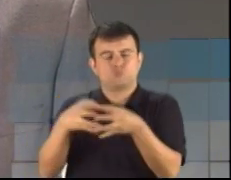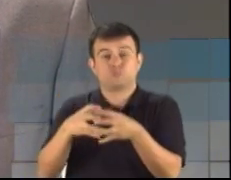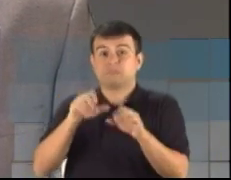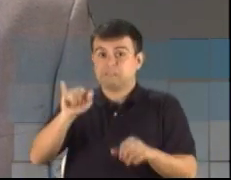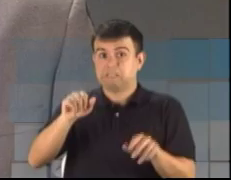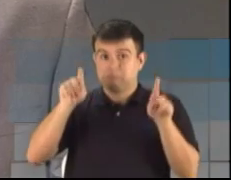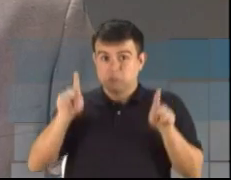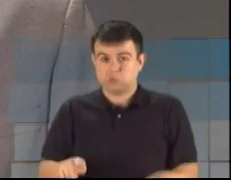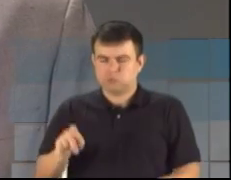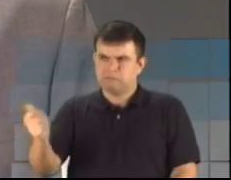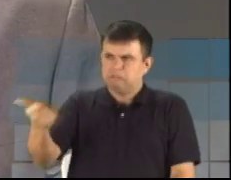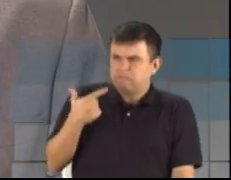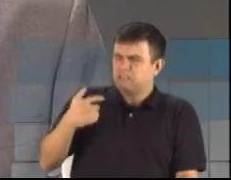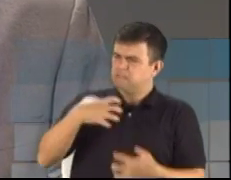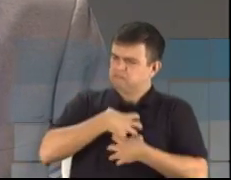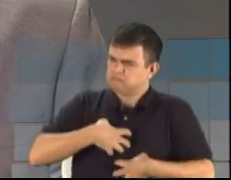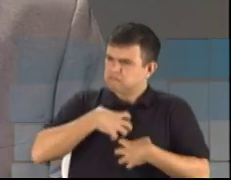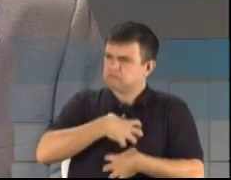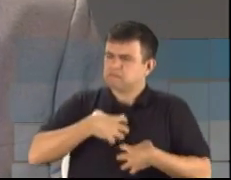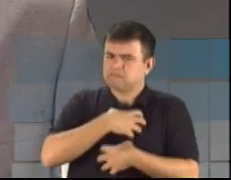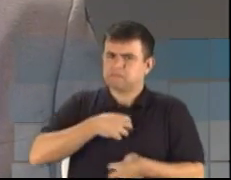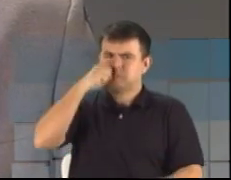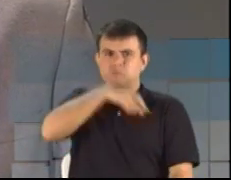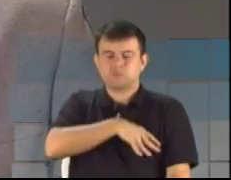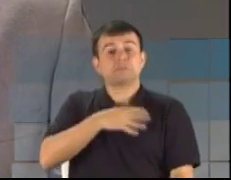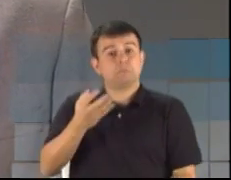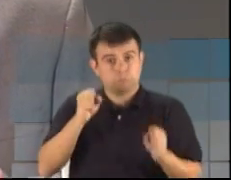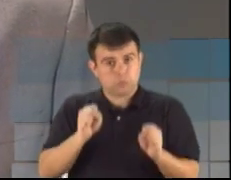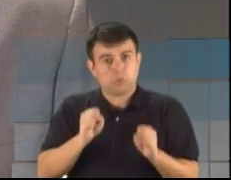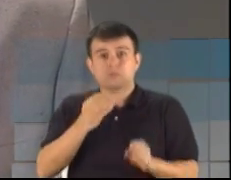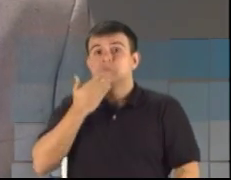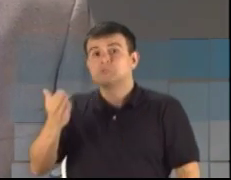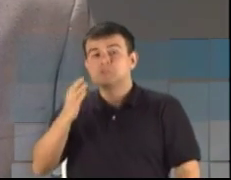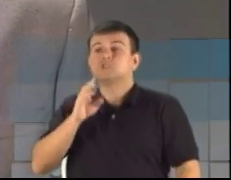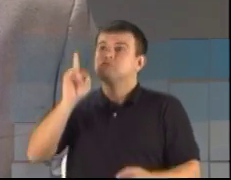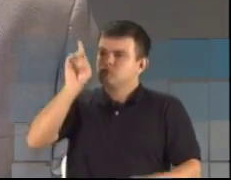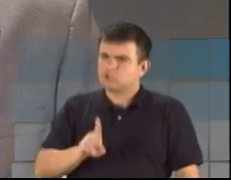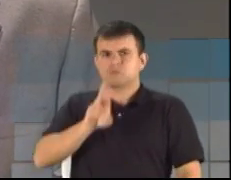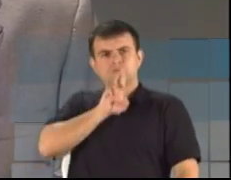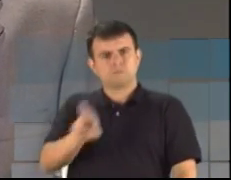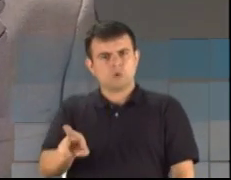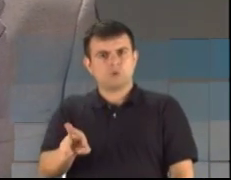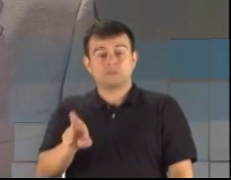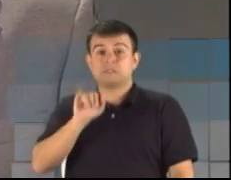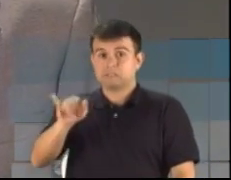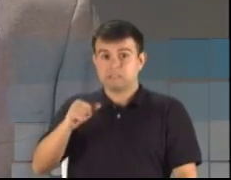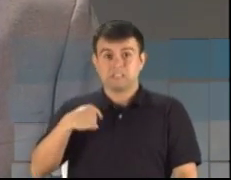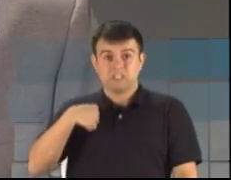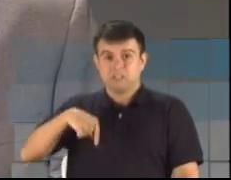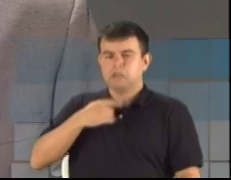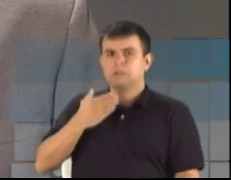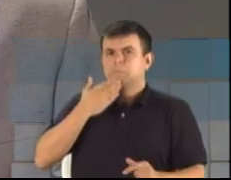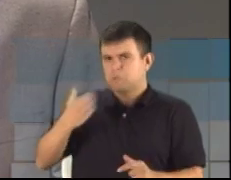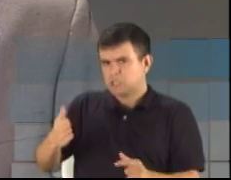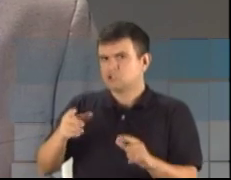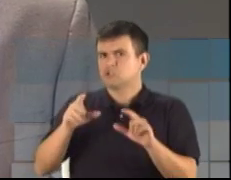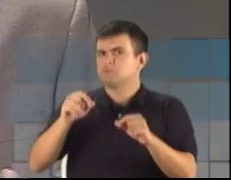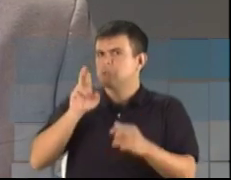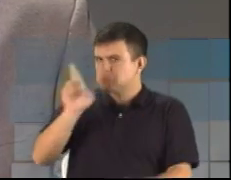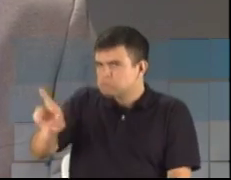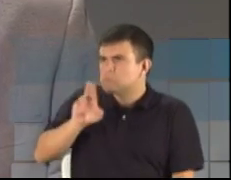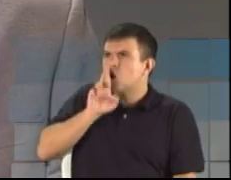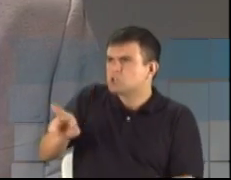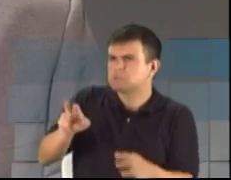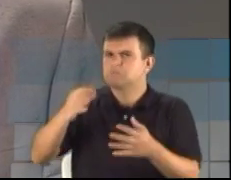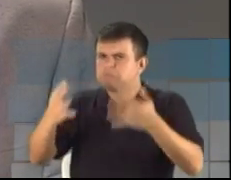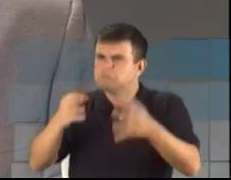poderá solicitar direito de resposta durante o programa. O pedido será avaliado por uma comissão composta por um representante